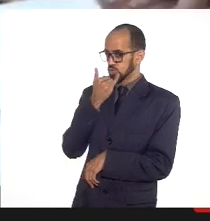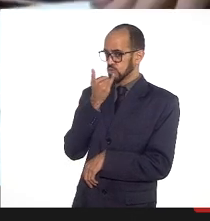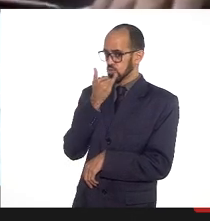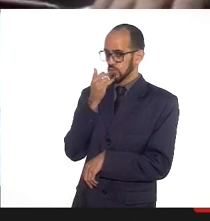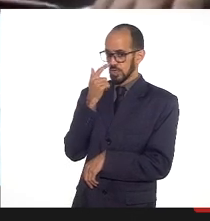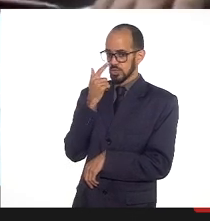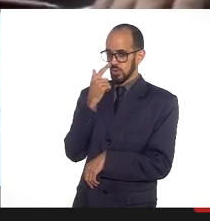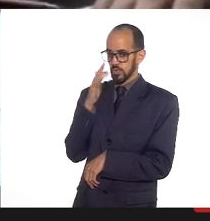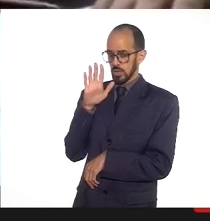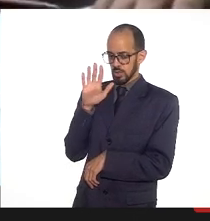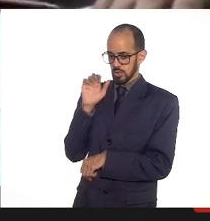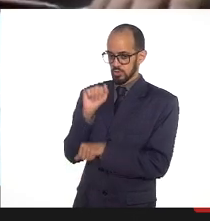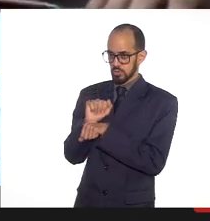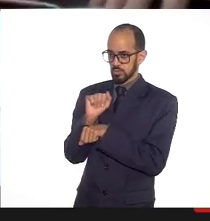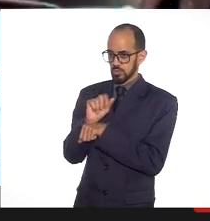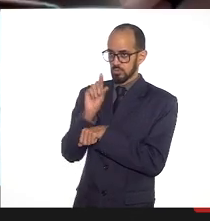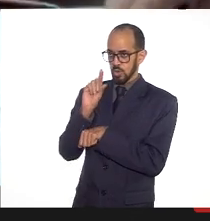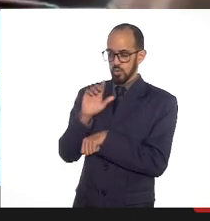Só um minuto.